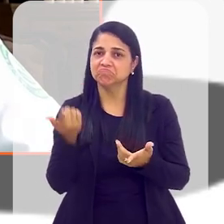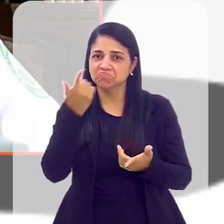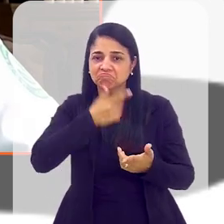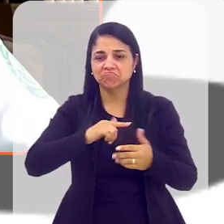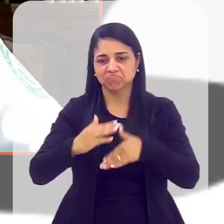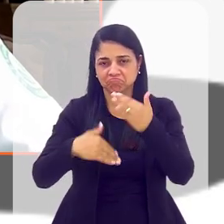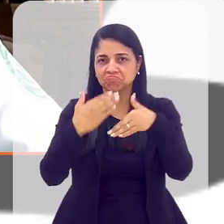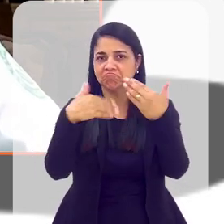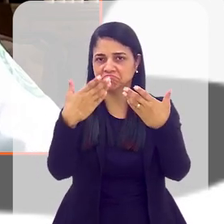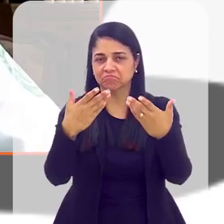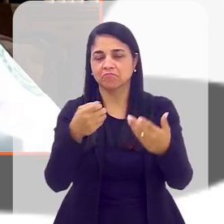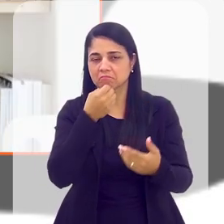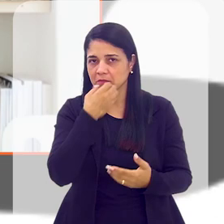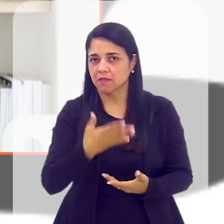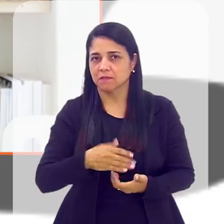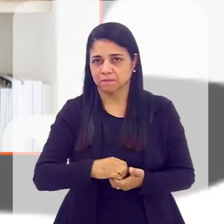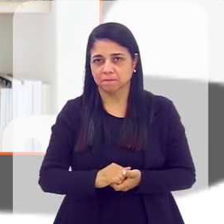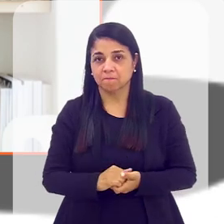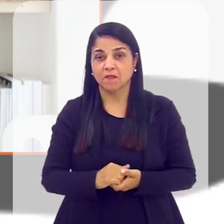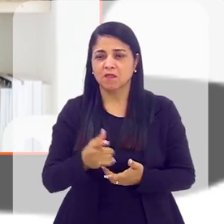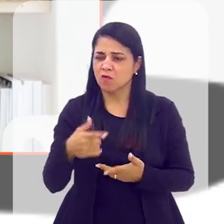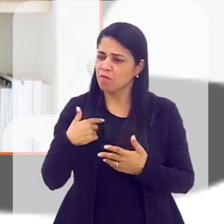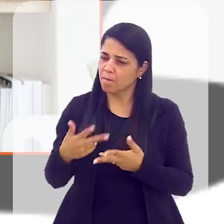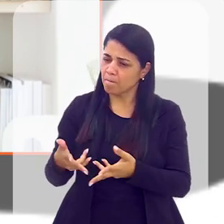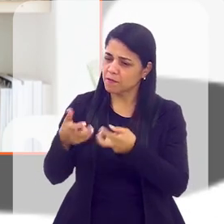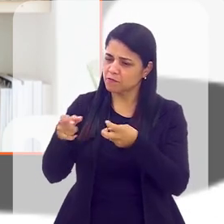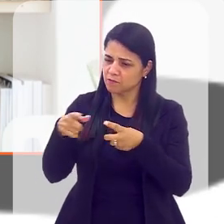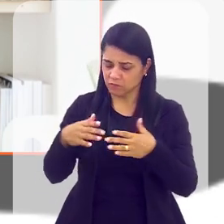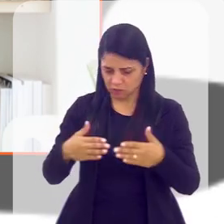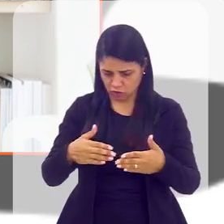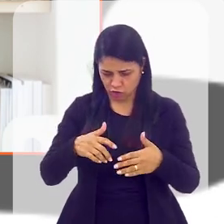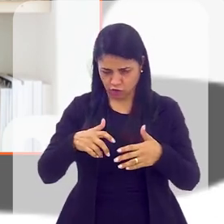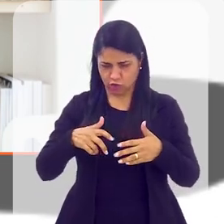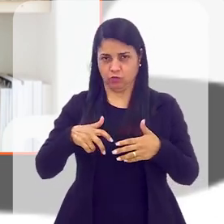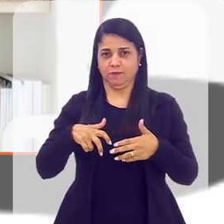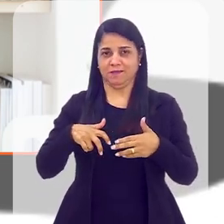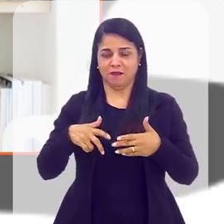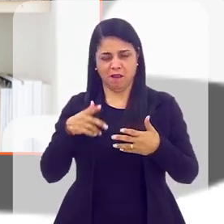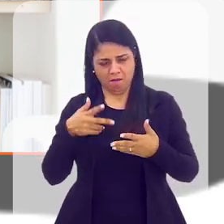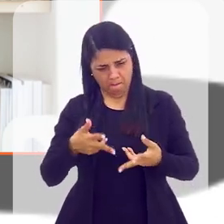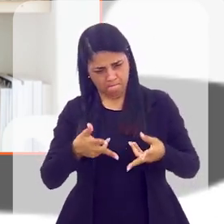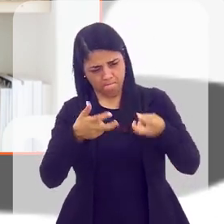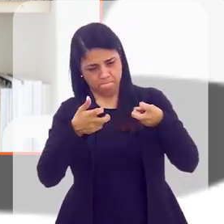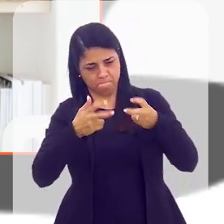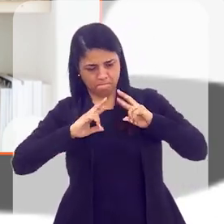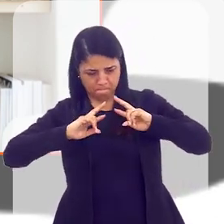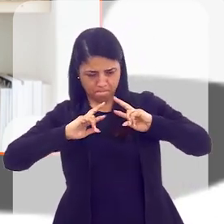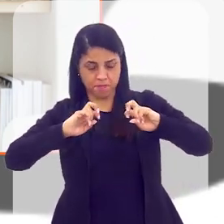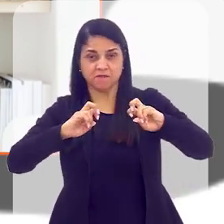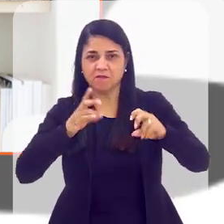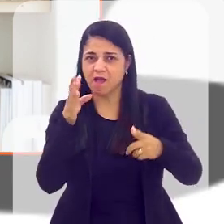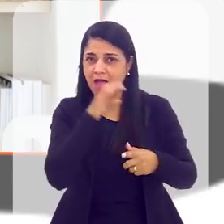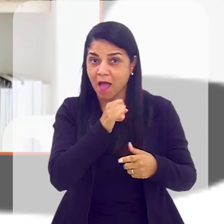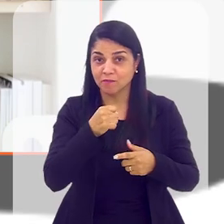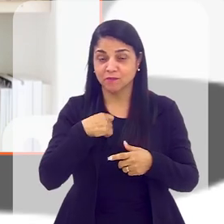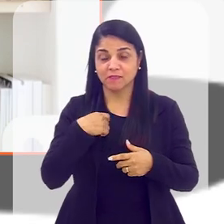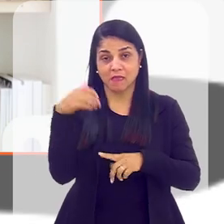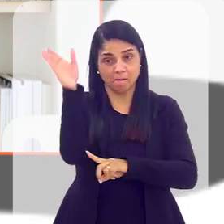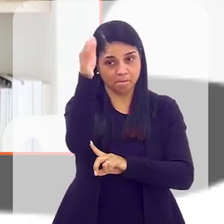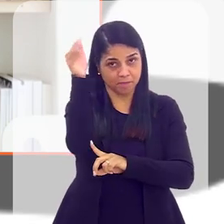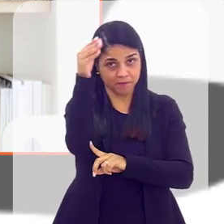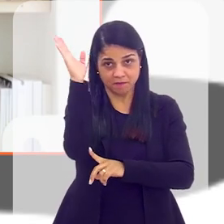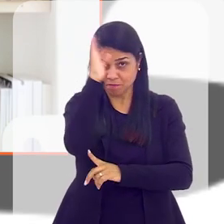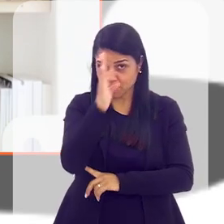atende todas as normas de desempenho. Eu vi que você chegou para trás, Beto, e percebi rapidamente que na sua camisa, além da bandeira